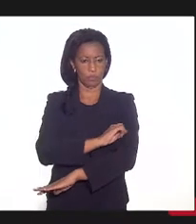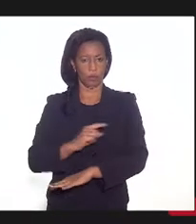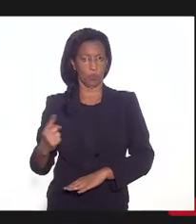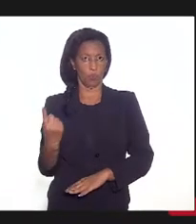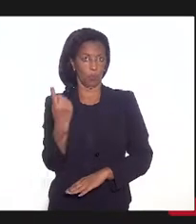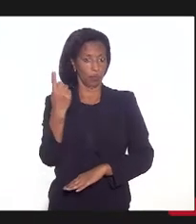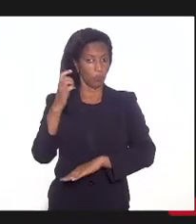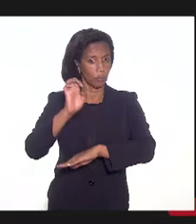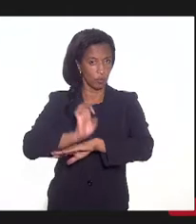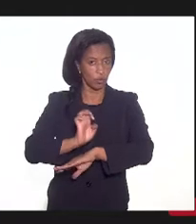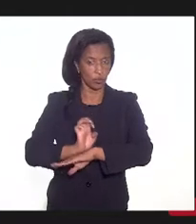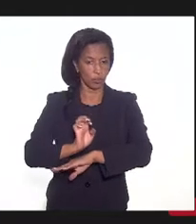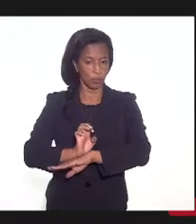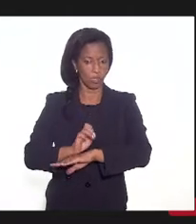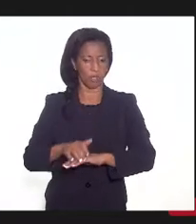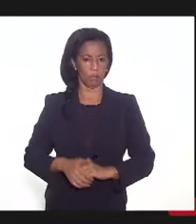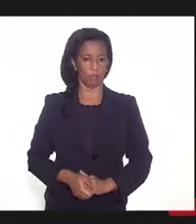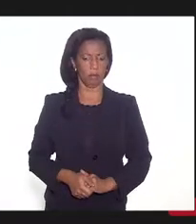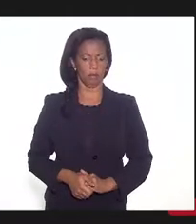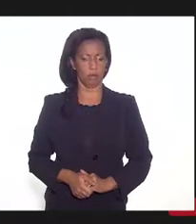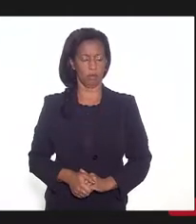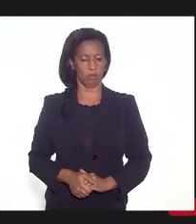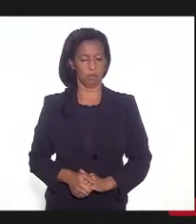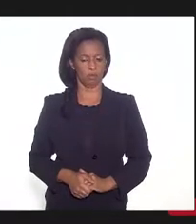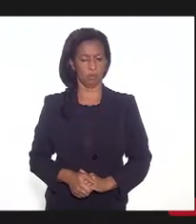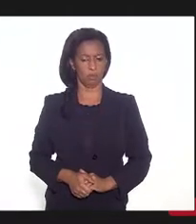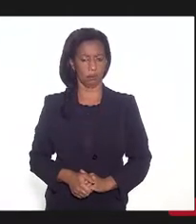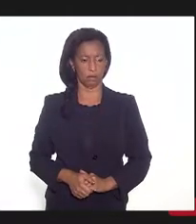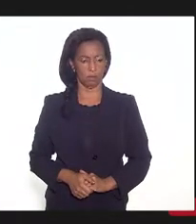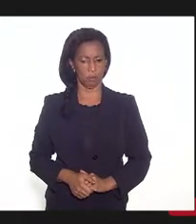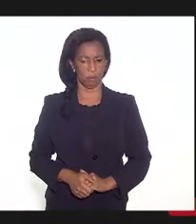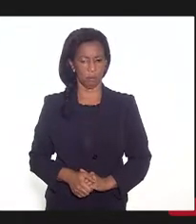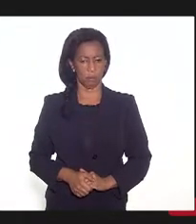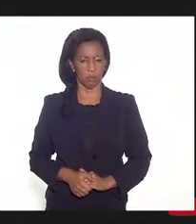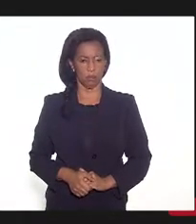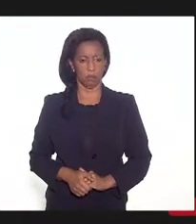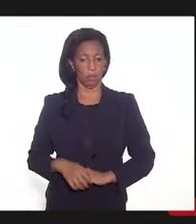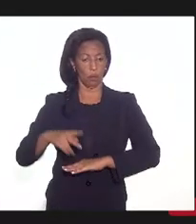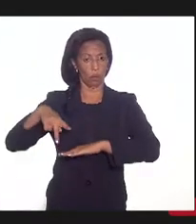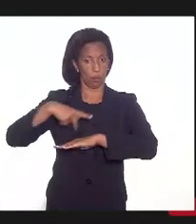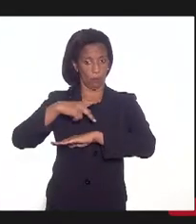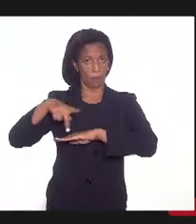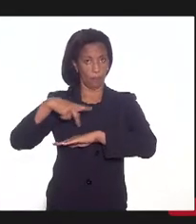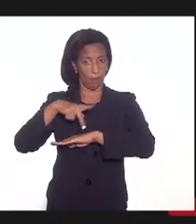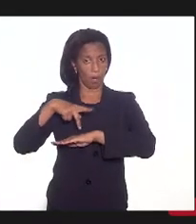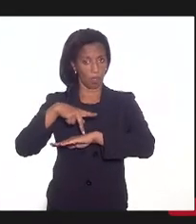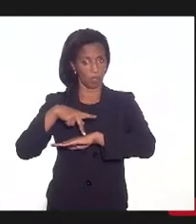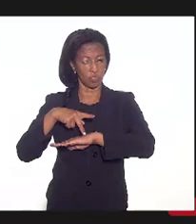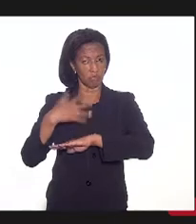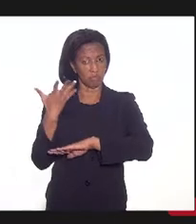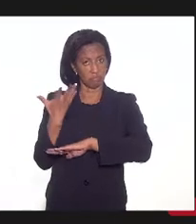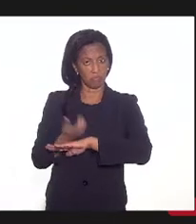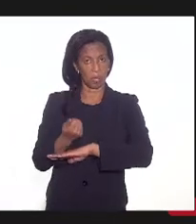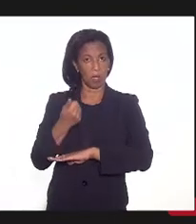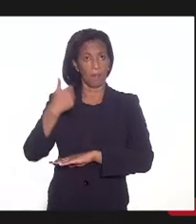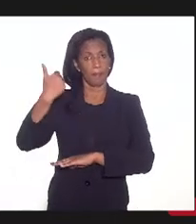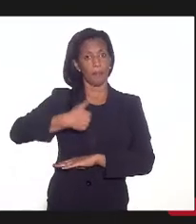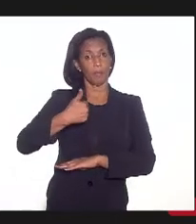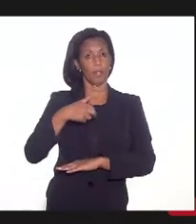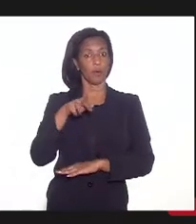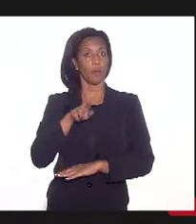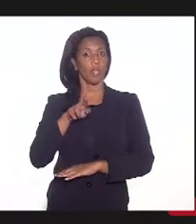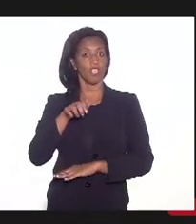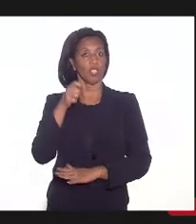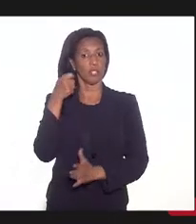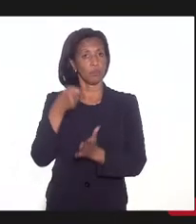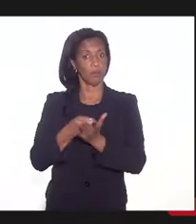único Estado do país que aderiu ao primeiro regime de recuperação fiscal,